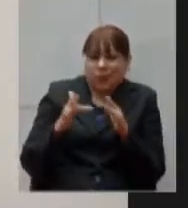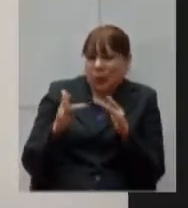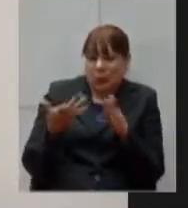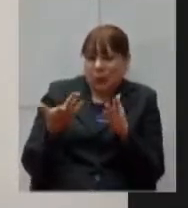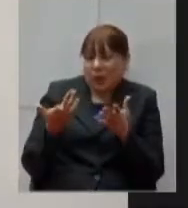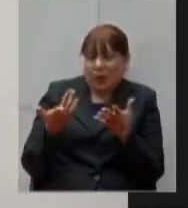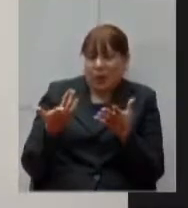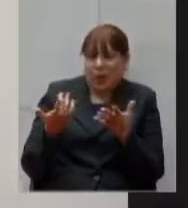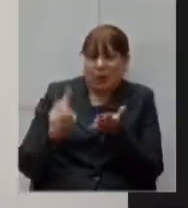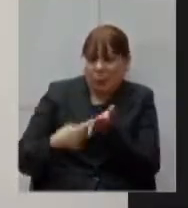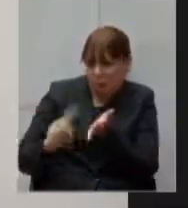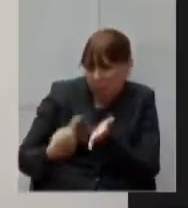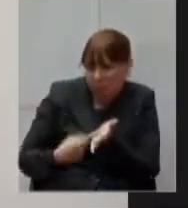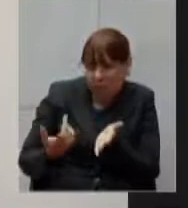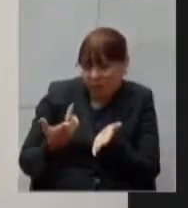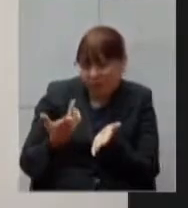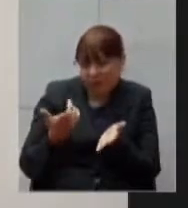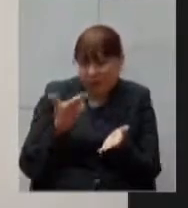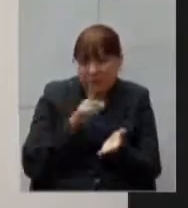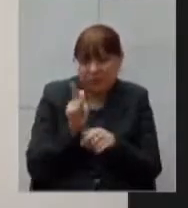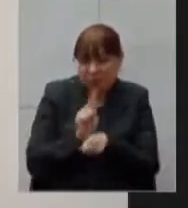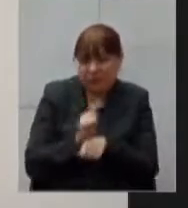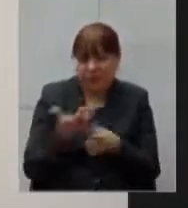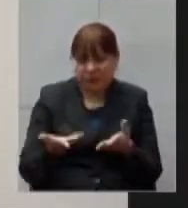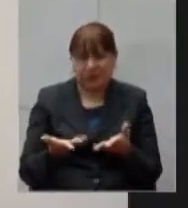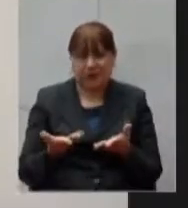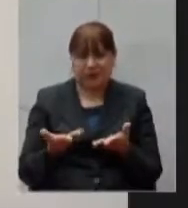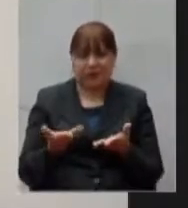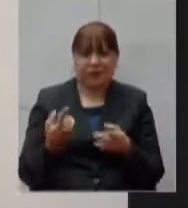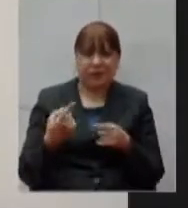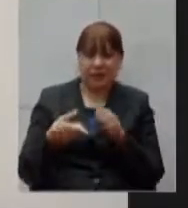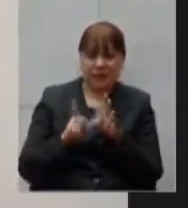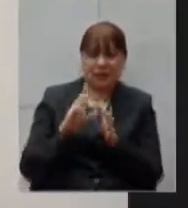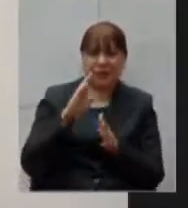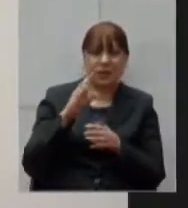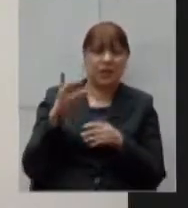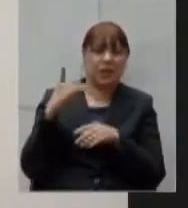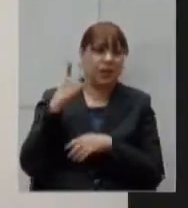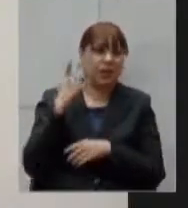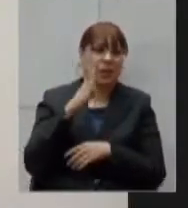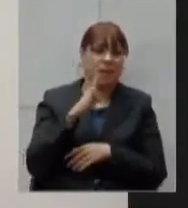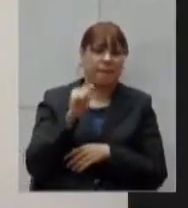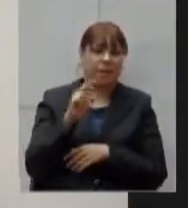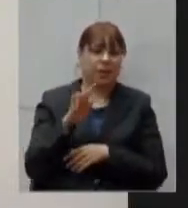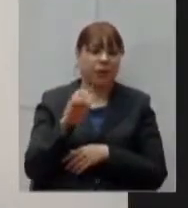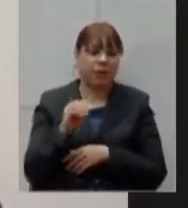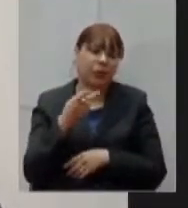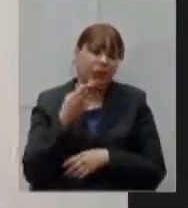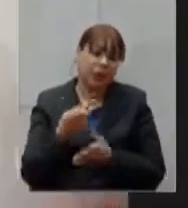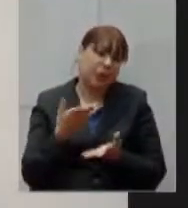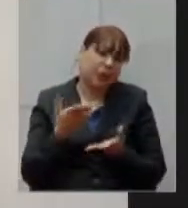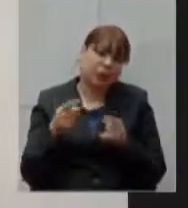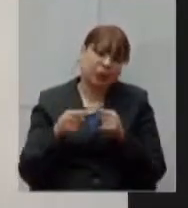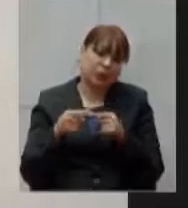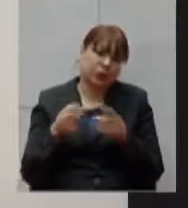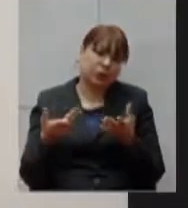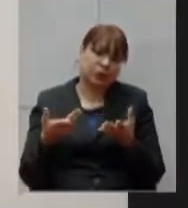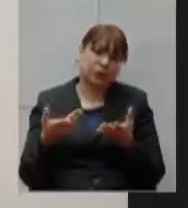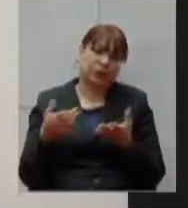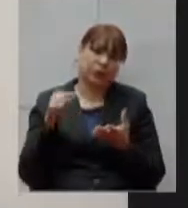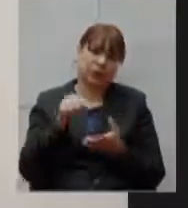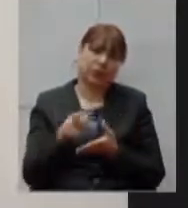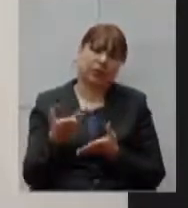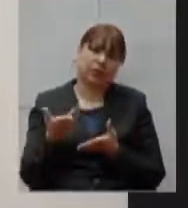hoje concordo com o deputado Bartô do novo que colocou a importância do funcionamento exatamente no pico da